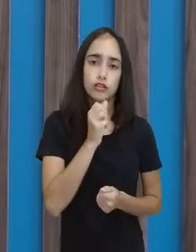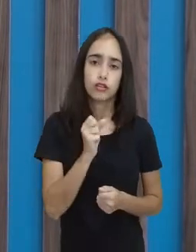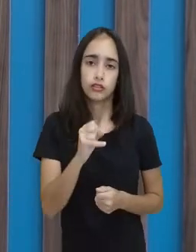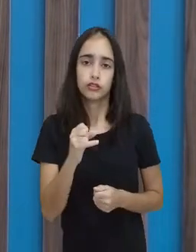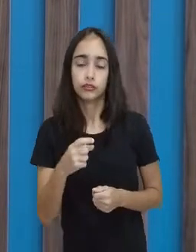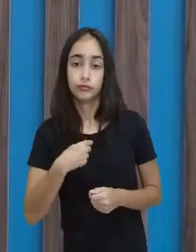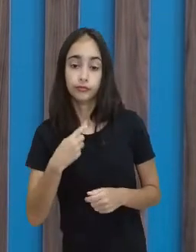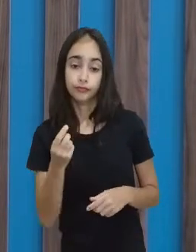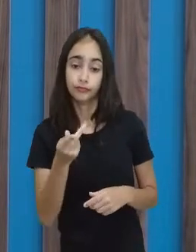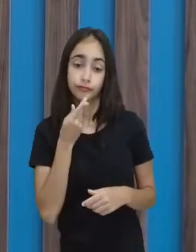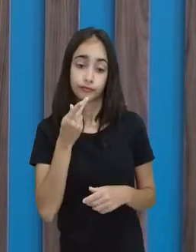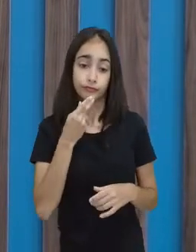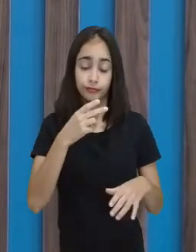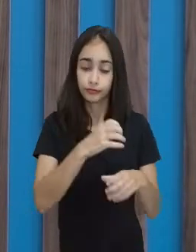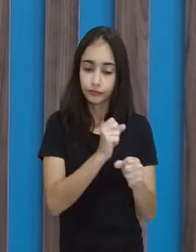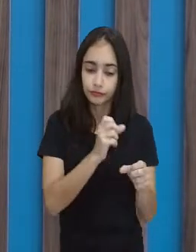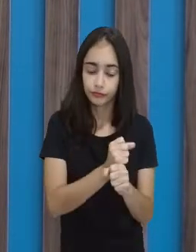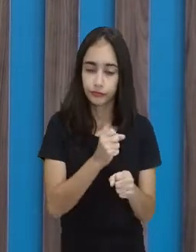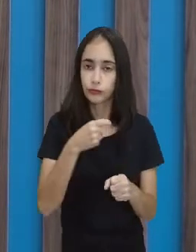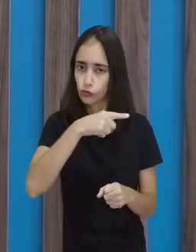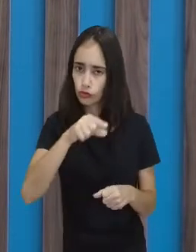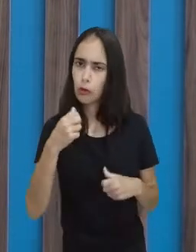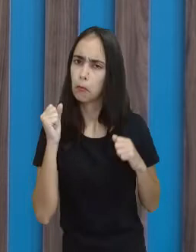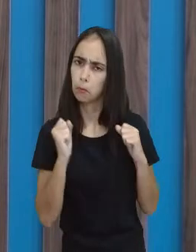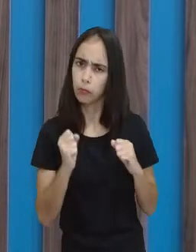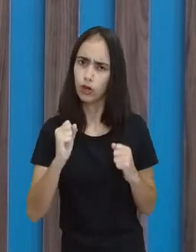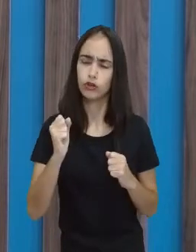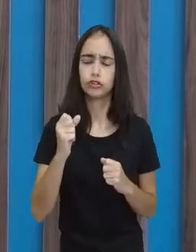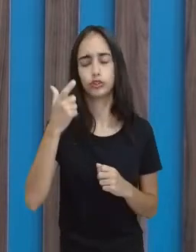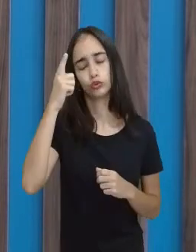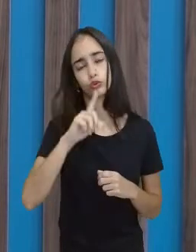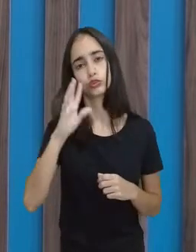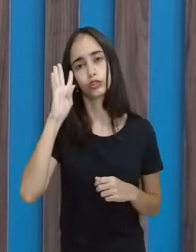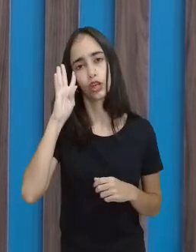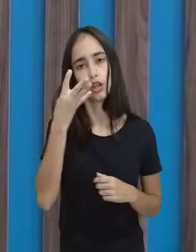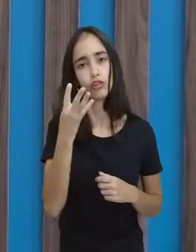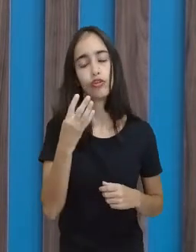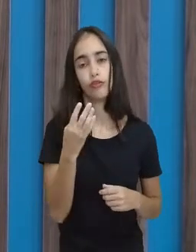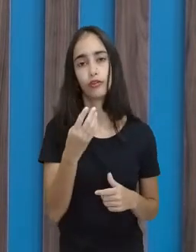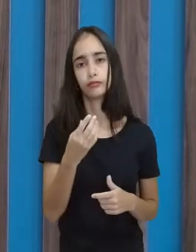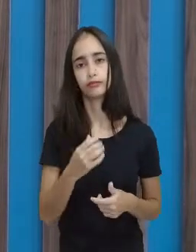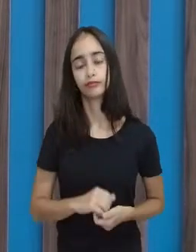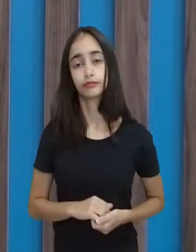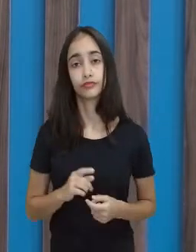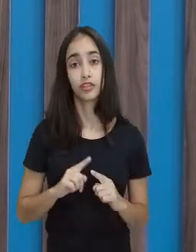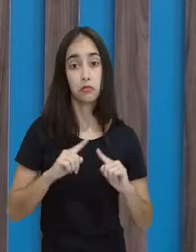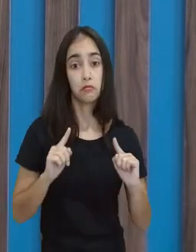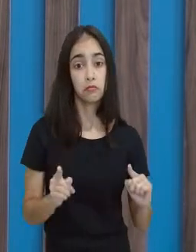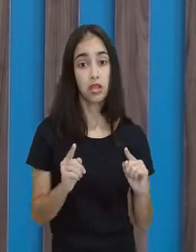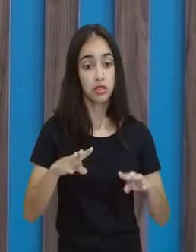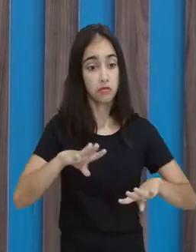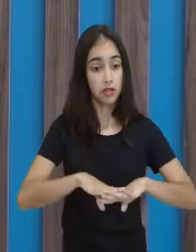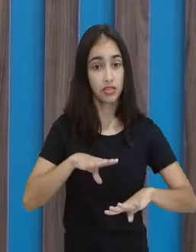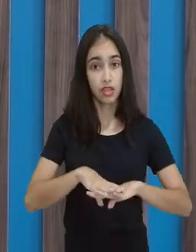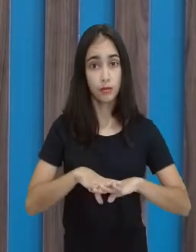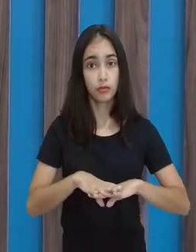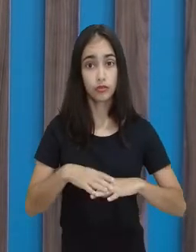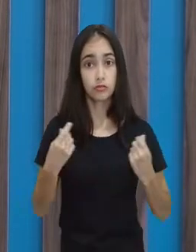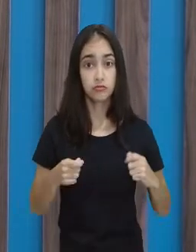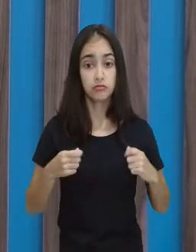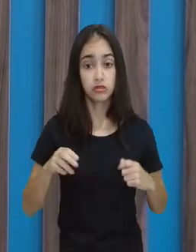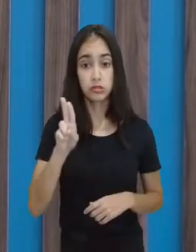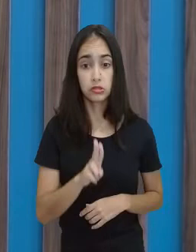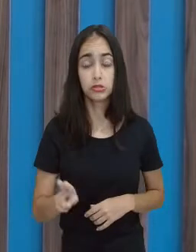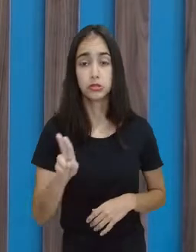você pode até mecanicamente resolver aquela questão. Mas se for um problema matemático, aí você vê, eita, eu vou usar que assunto aqui? Ai, meu Deus do céu!